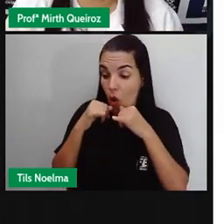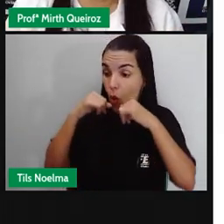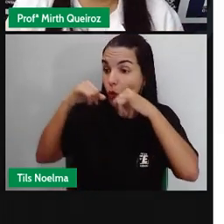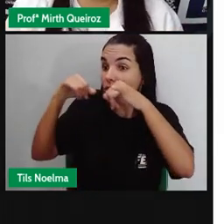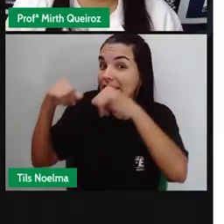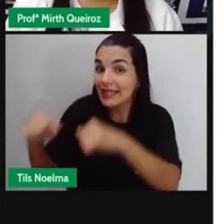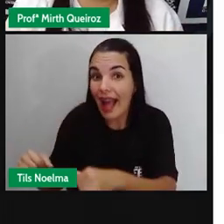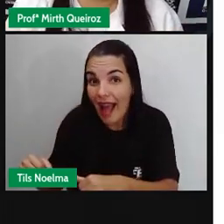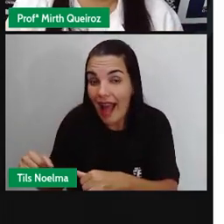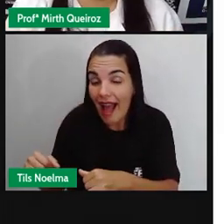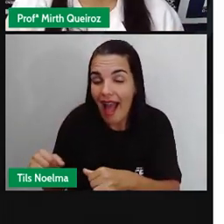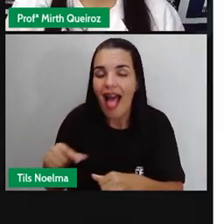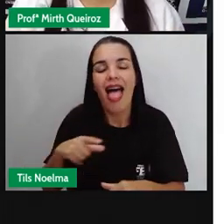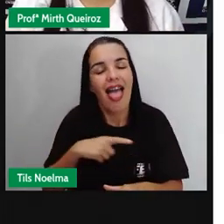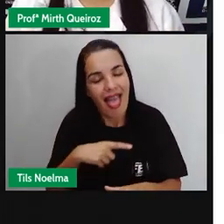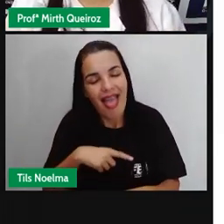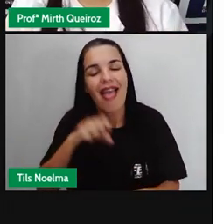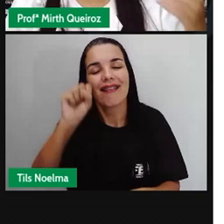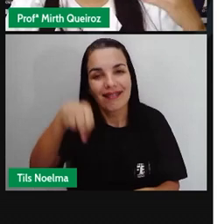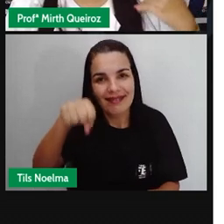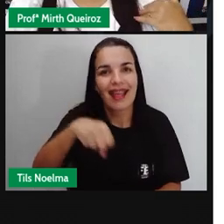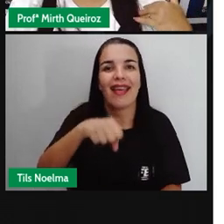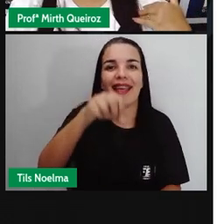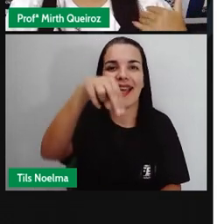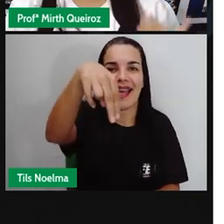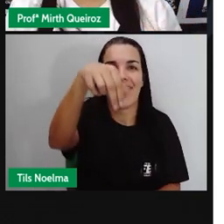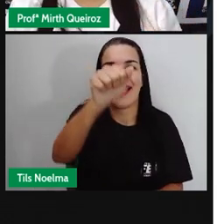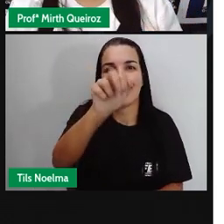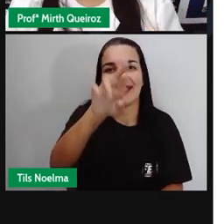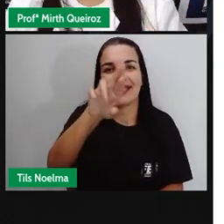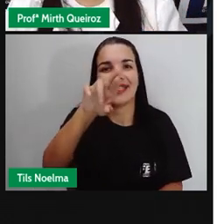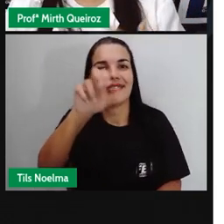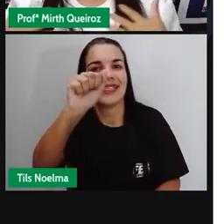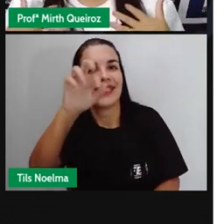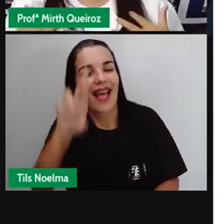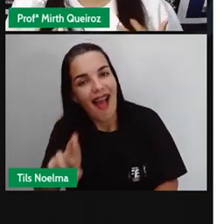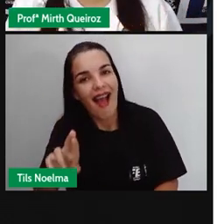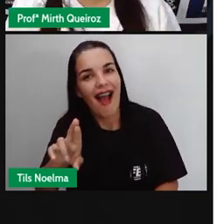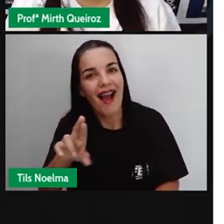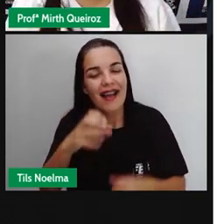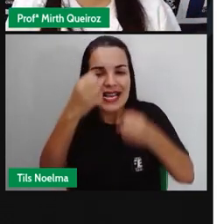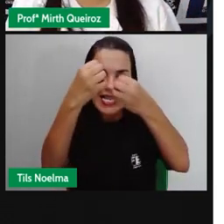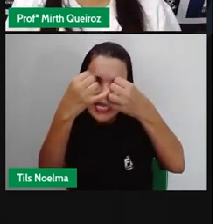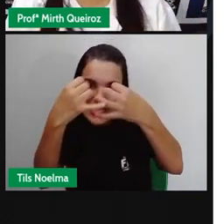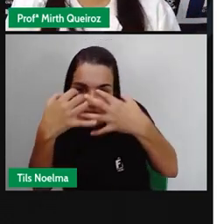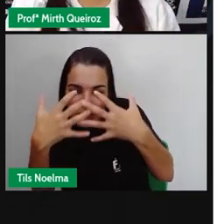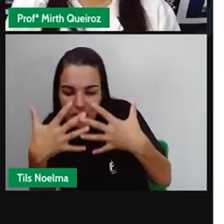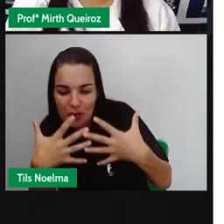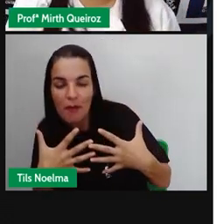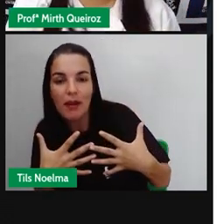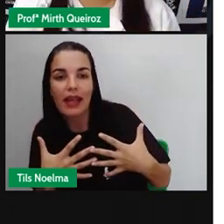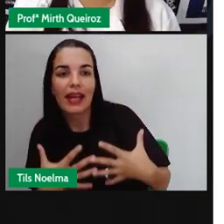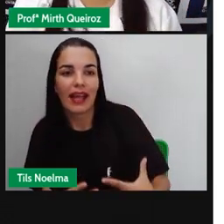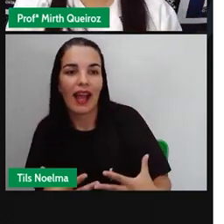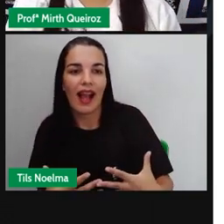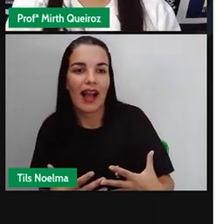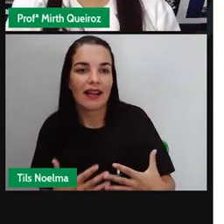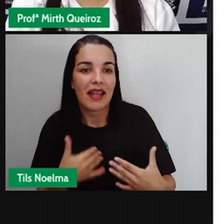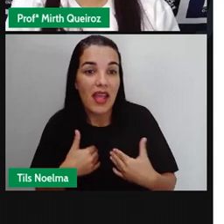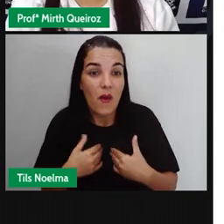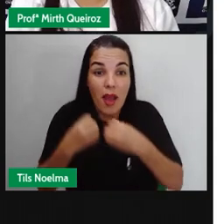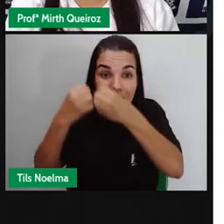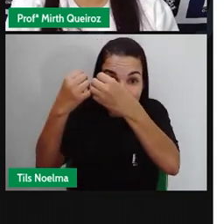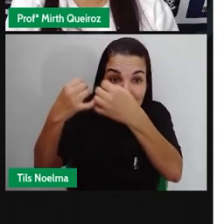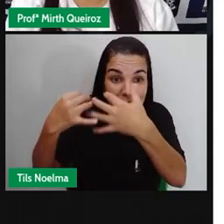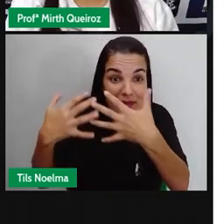narrando essa história. Nesse caso, eu contei uma história que é uma história da minha vida. Eu narrei a história